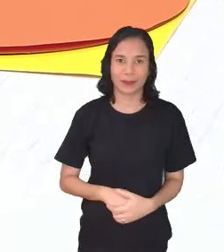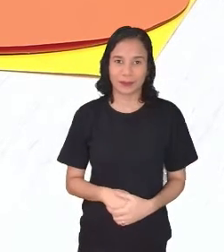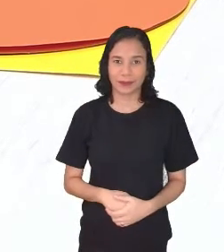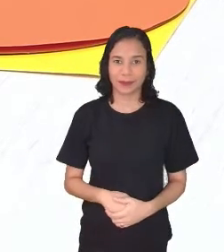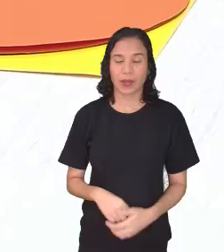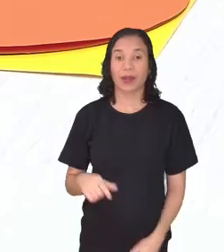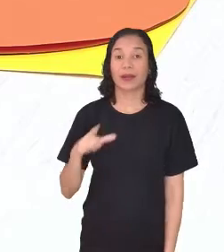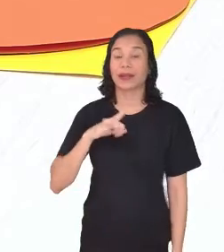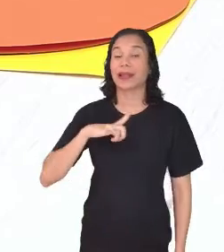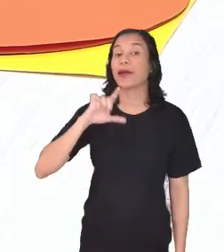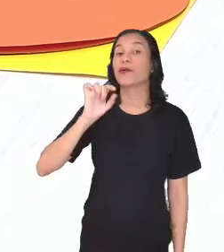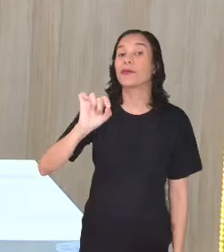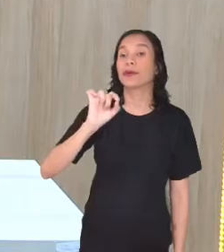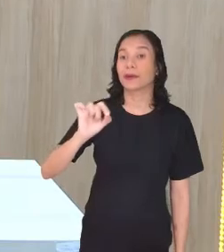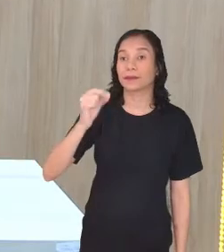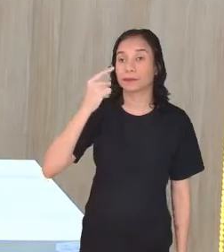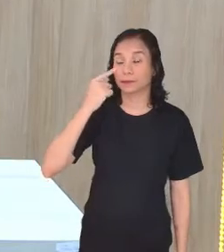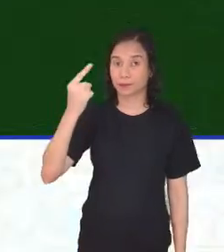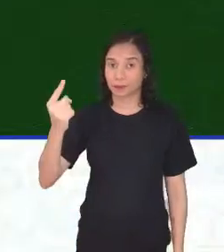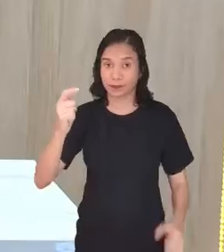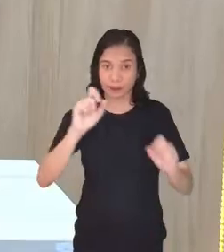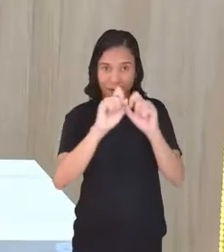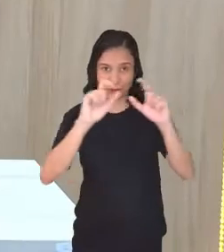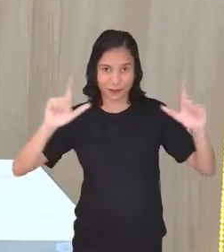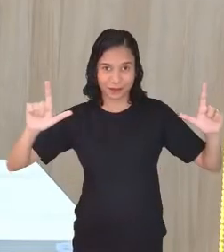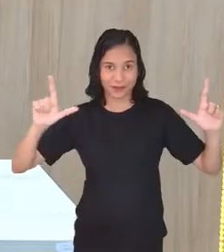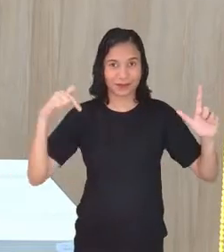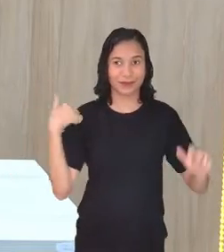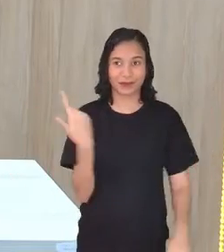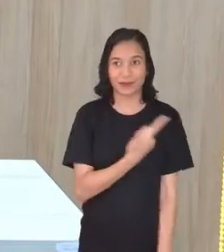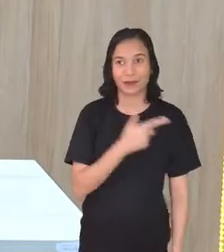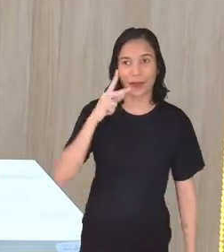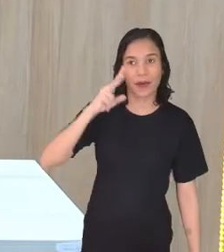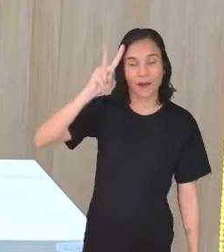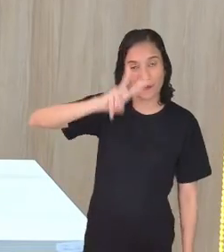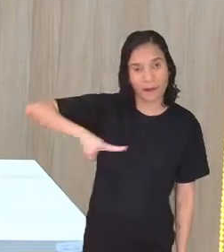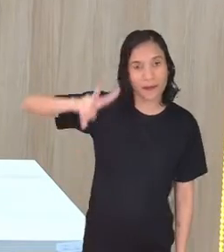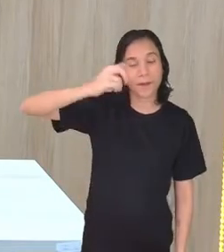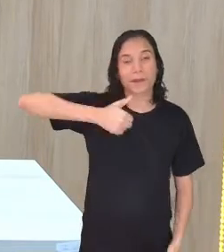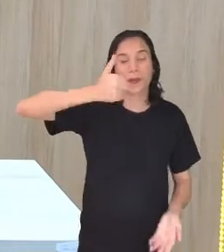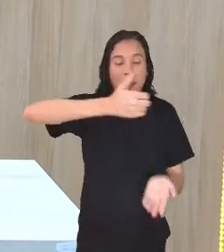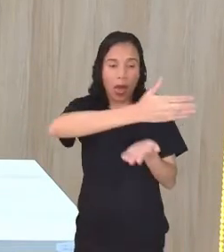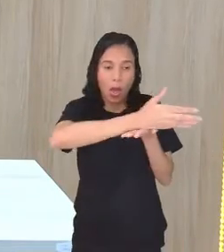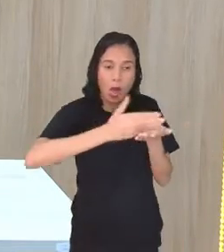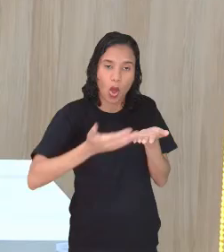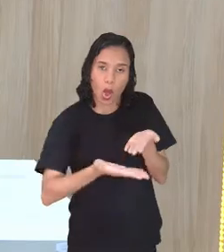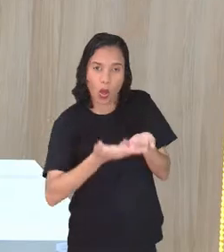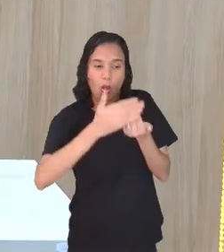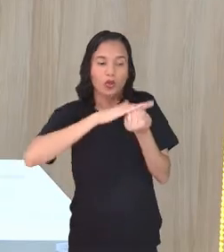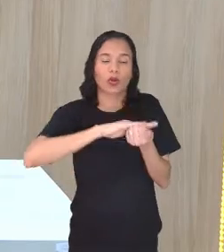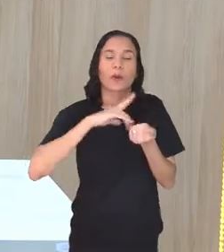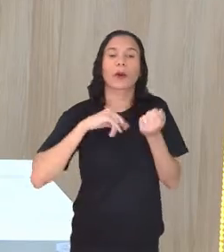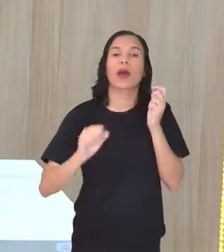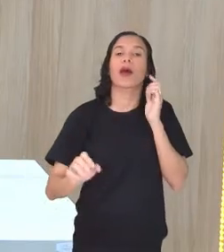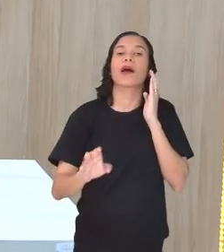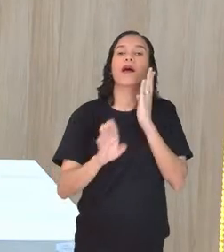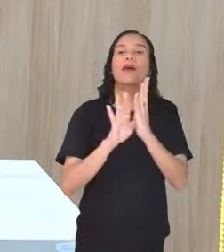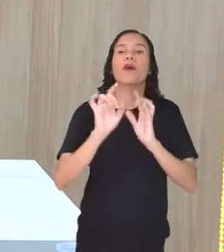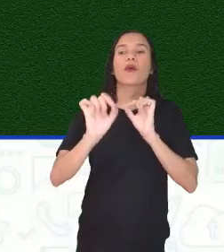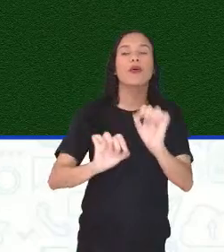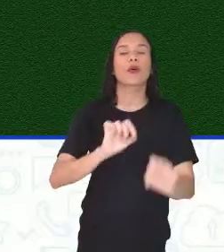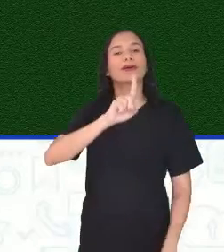aí eu tenho o que? Volto aqui para a gente ver. Na primeira dobra, eu vou ter